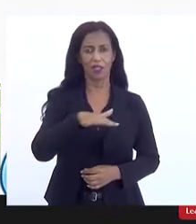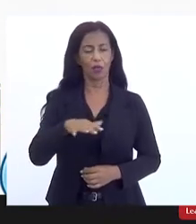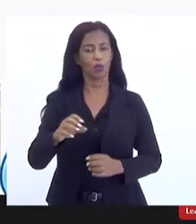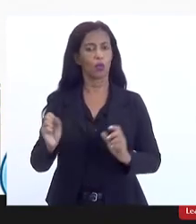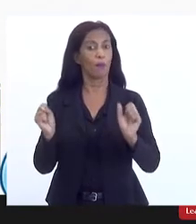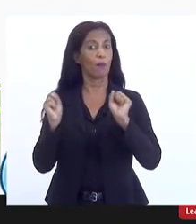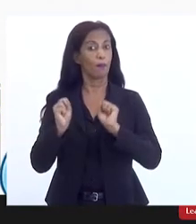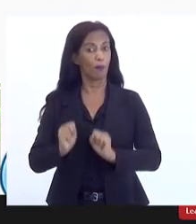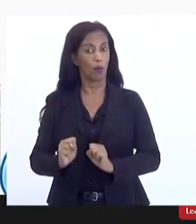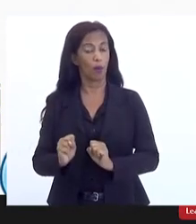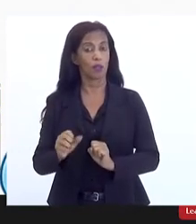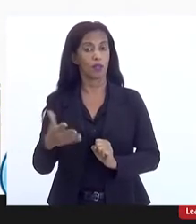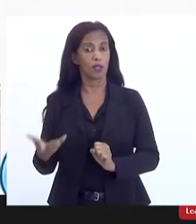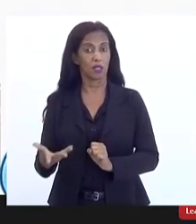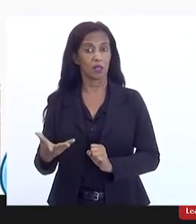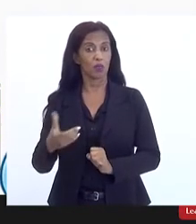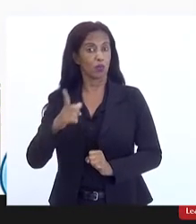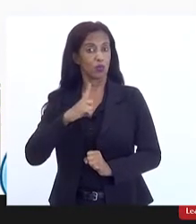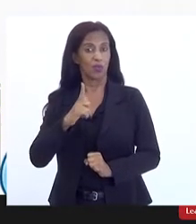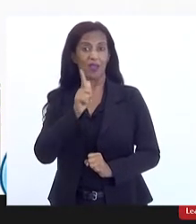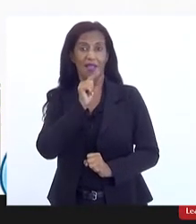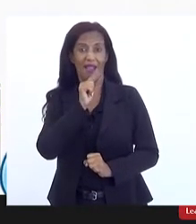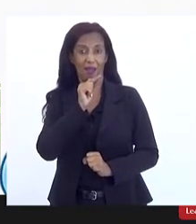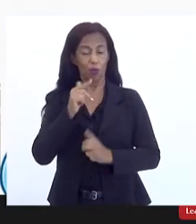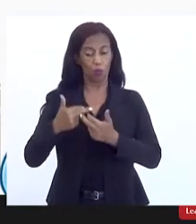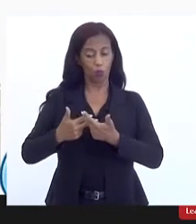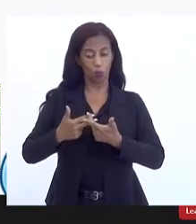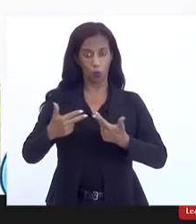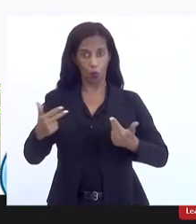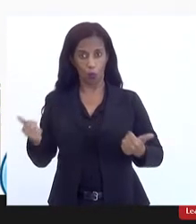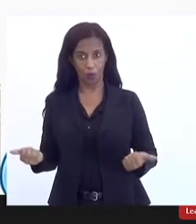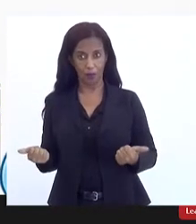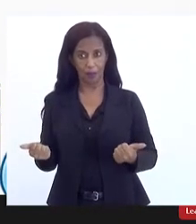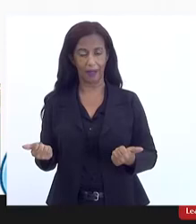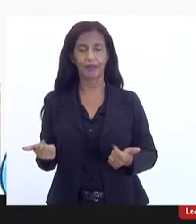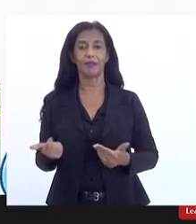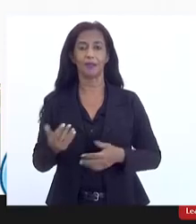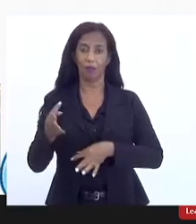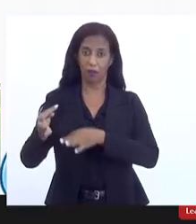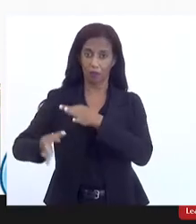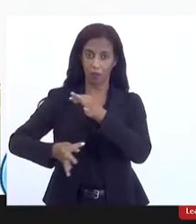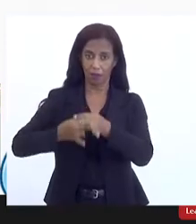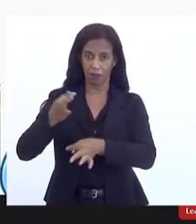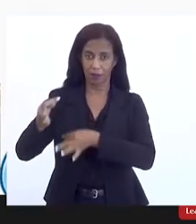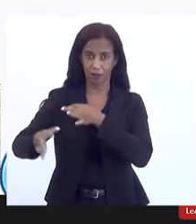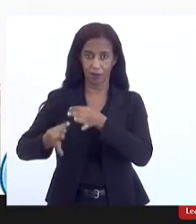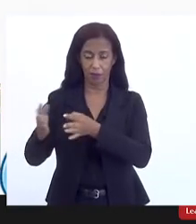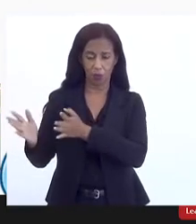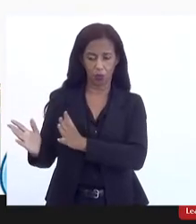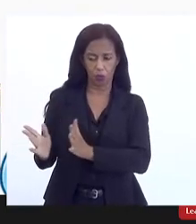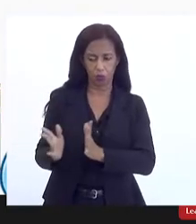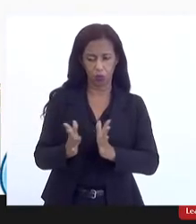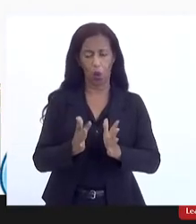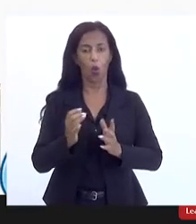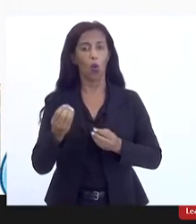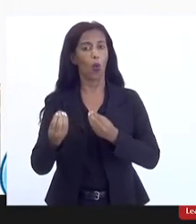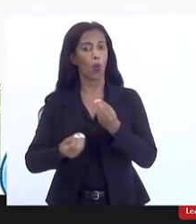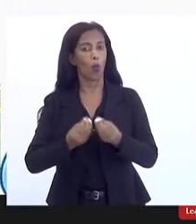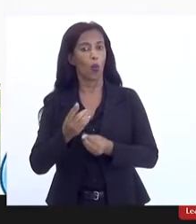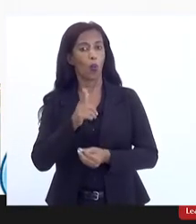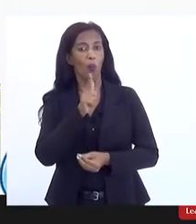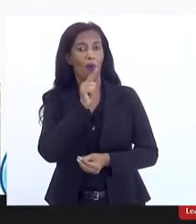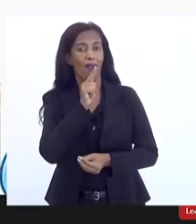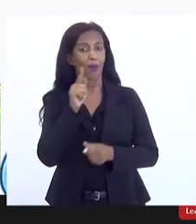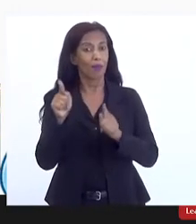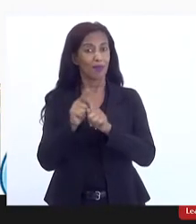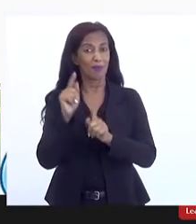não só prover água com qualidade e aí passa pelo tratamento como prover a água enquanto bem